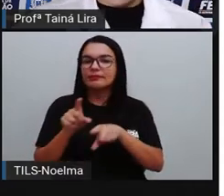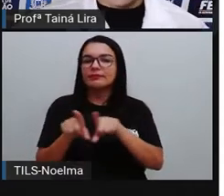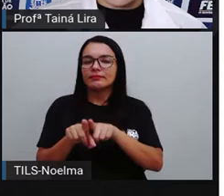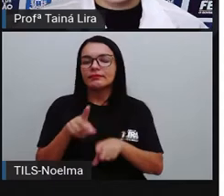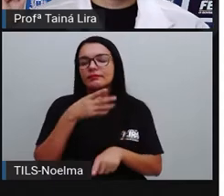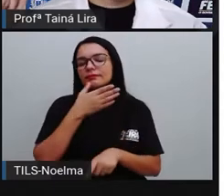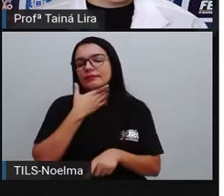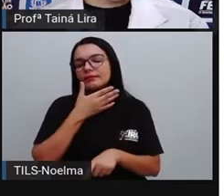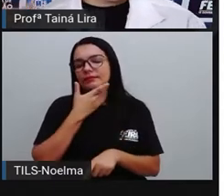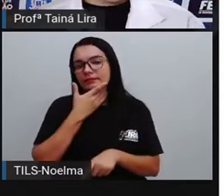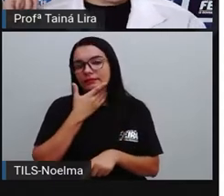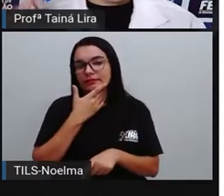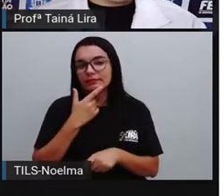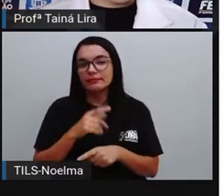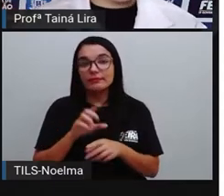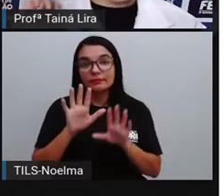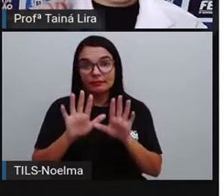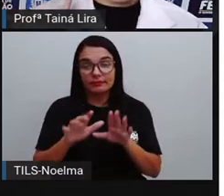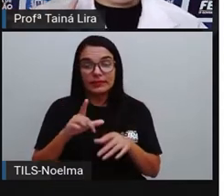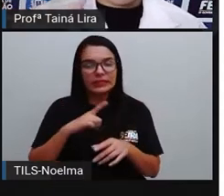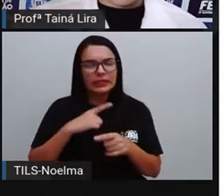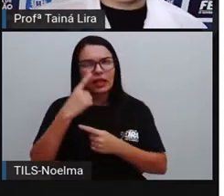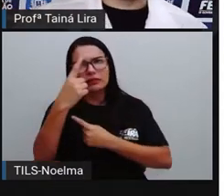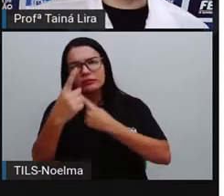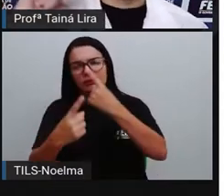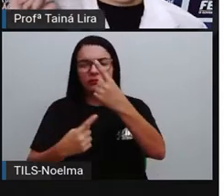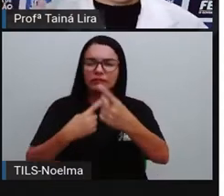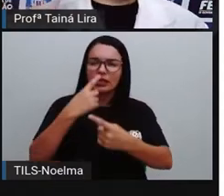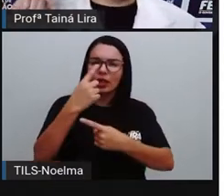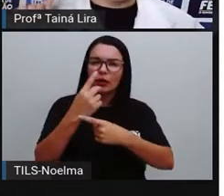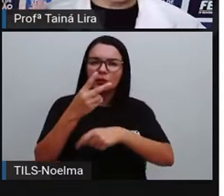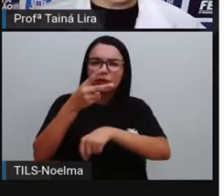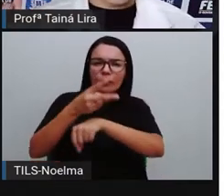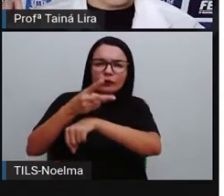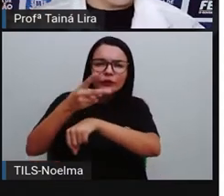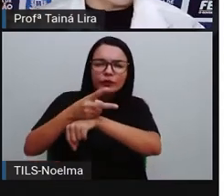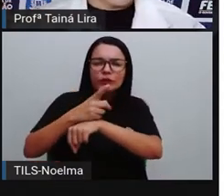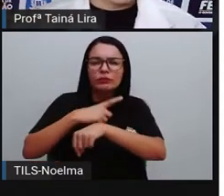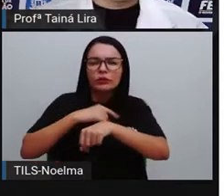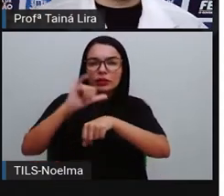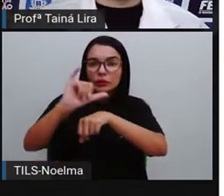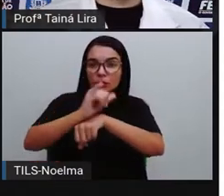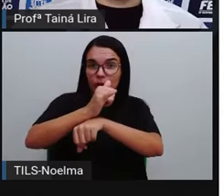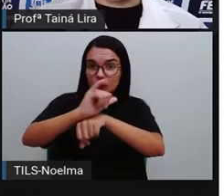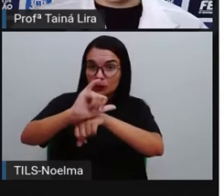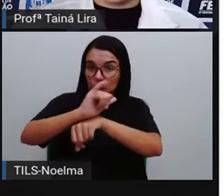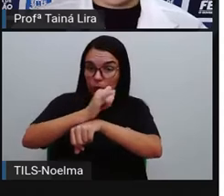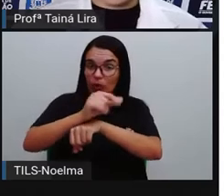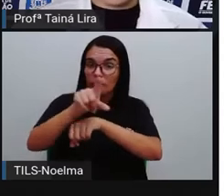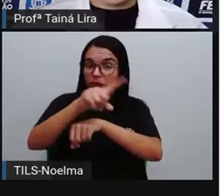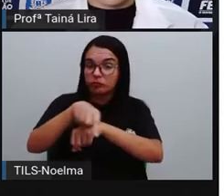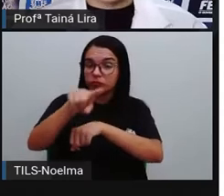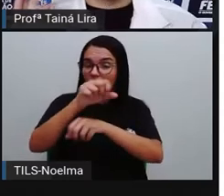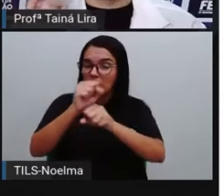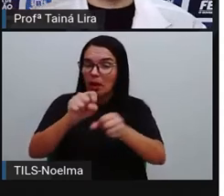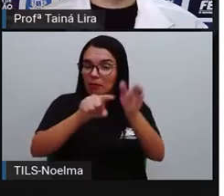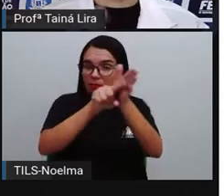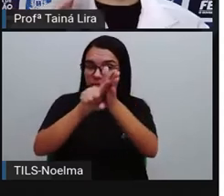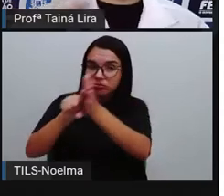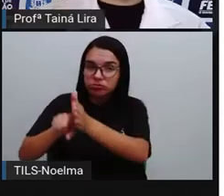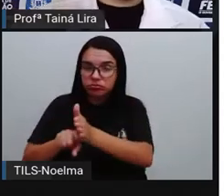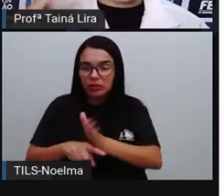Inclusive, tá? Quem quiser ver, tem alguns vídeos aí no YouTube que vocês podem pesquisar,